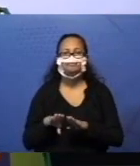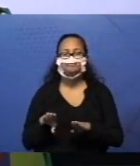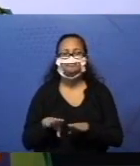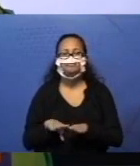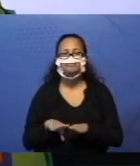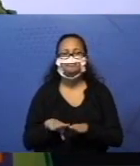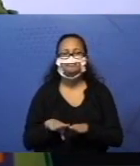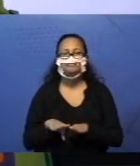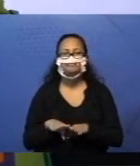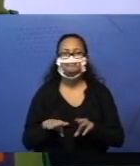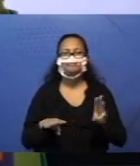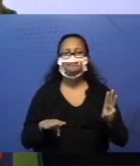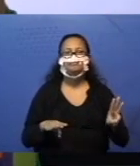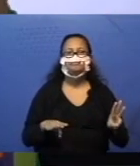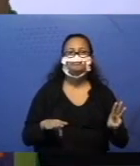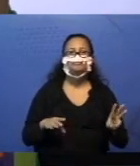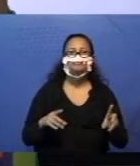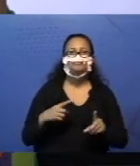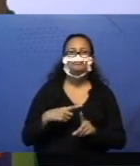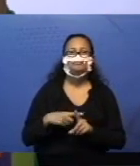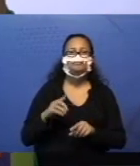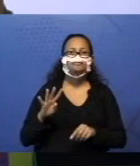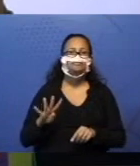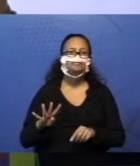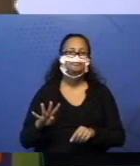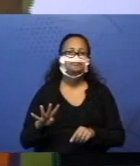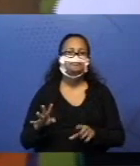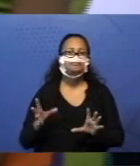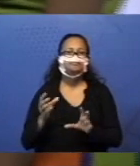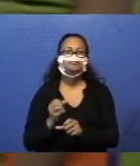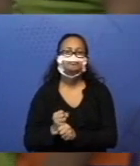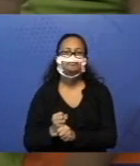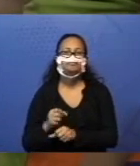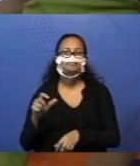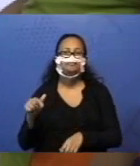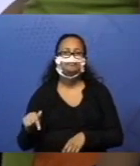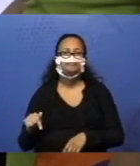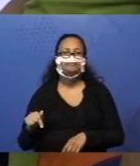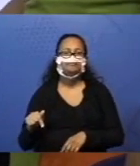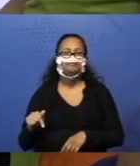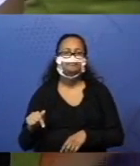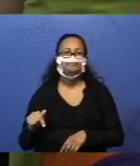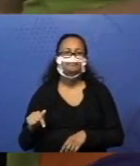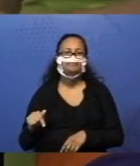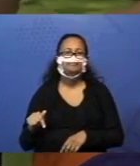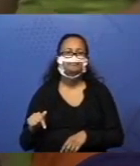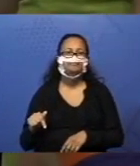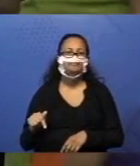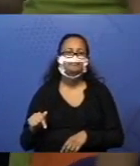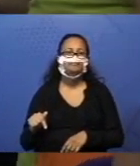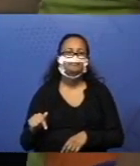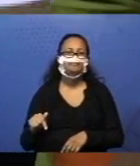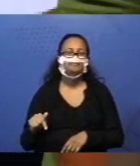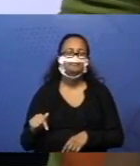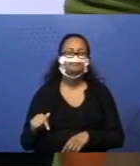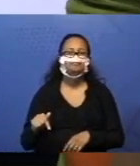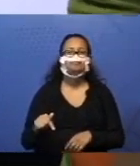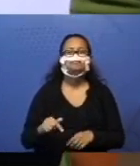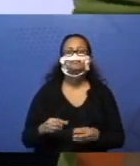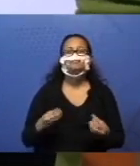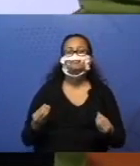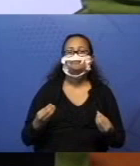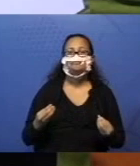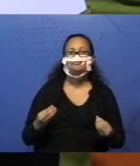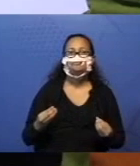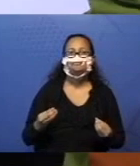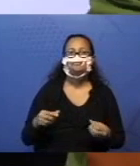Três mais quatro dá sete, não dá? Ou outra maneira de decompor o número sete.